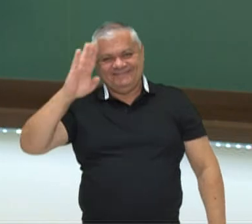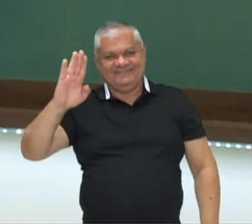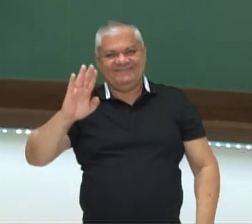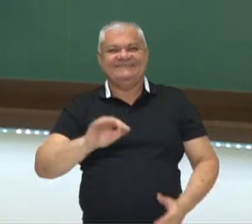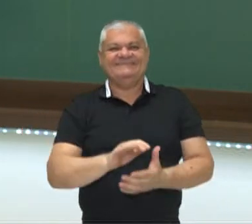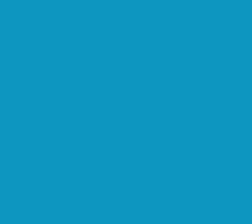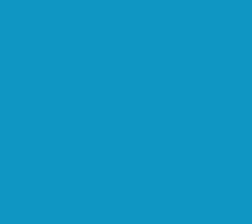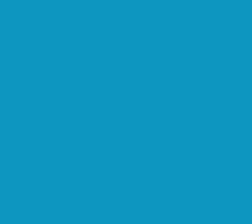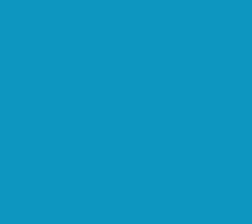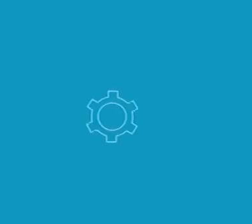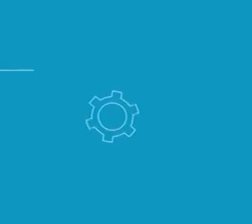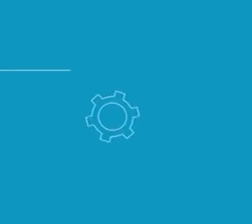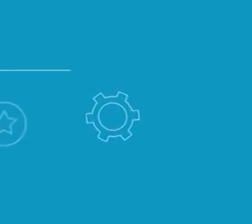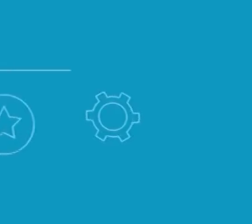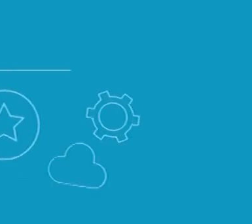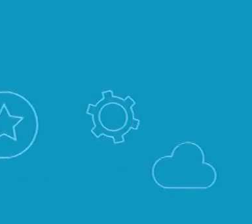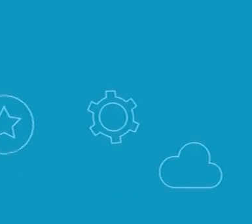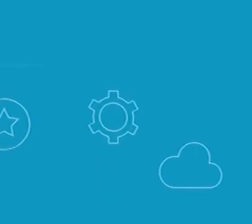breve!